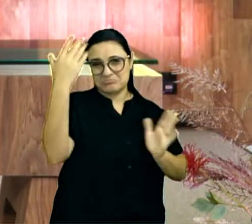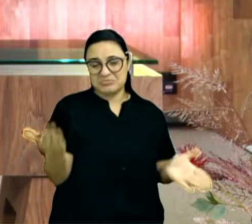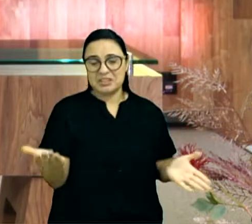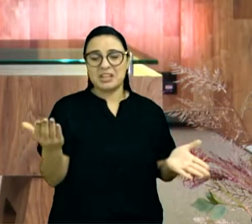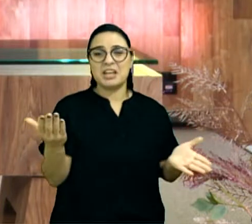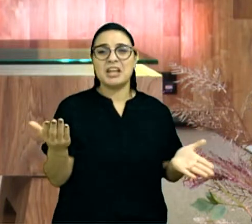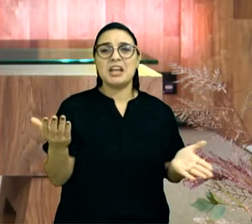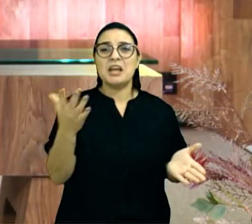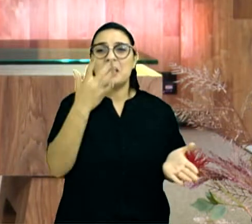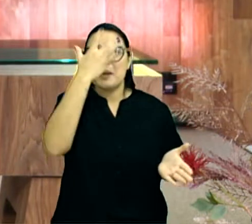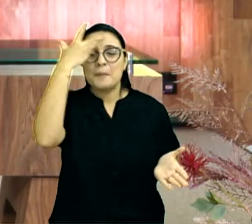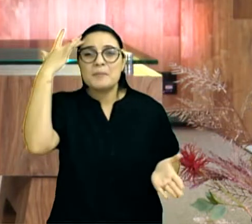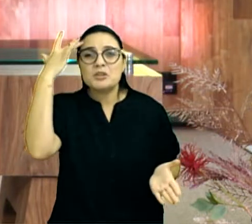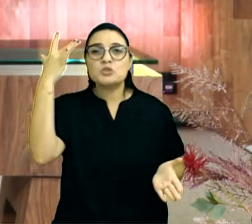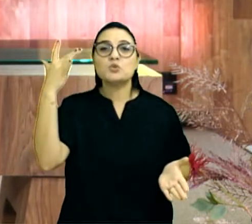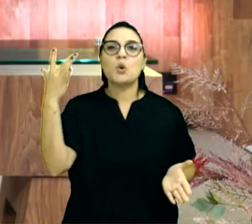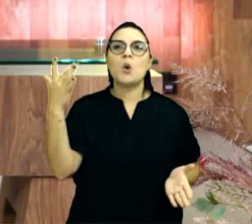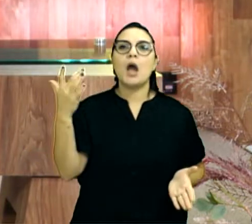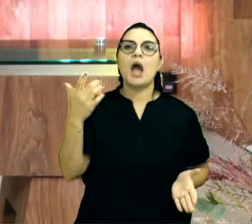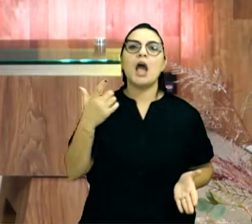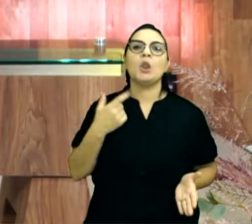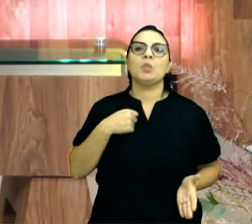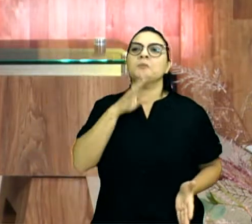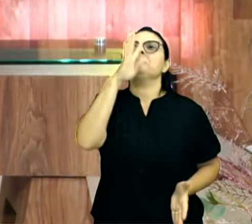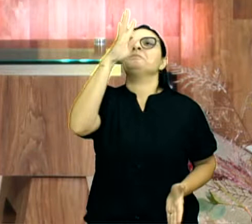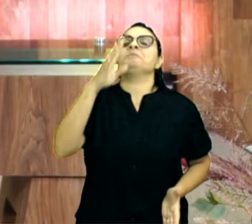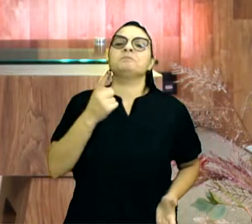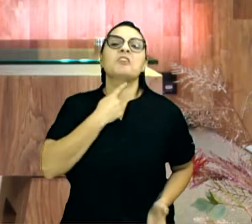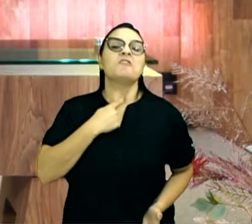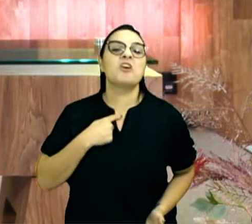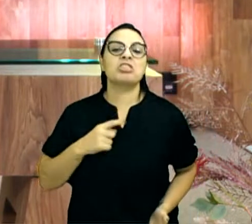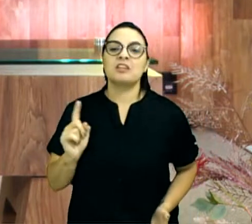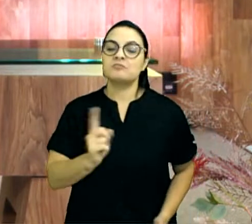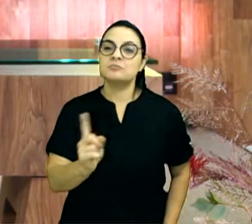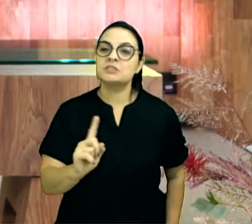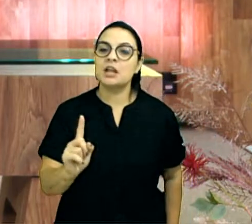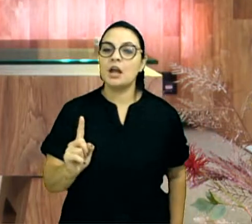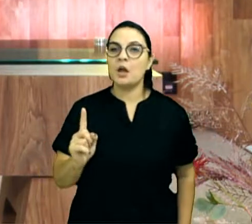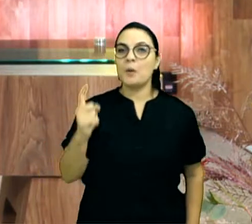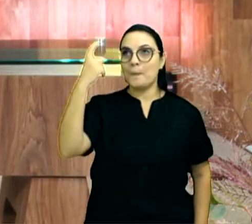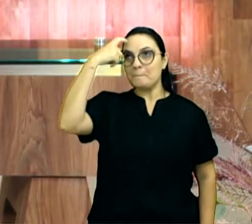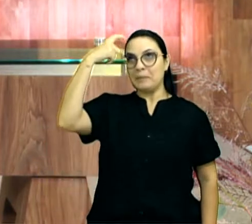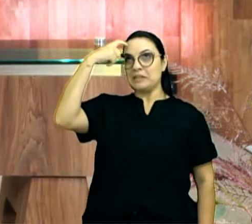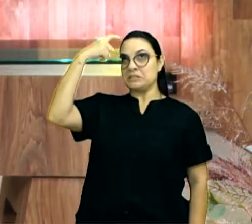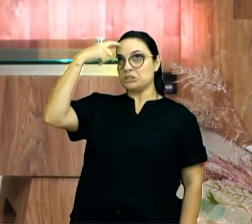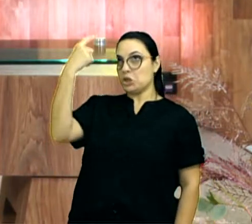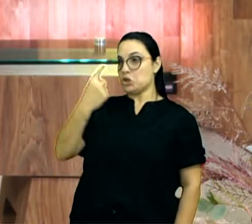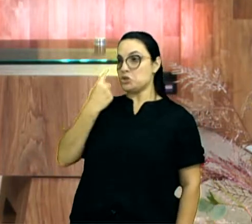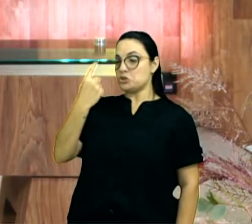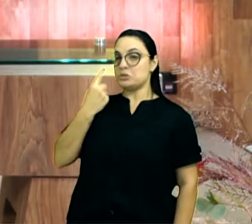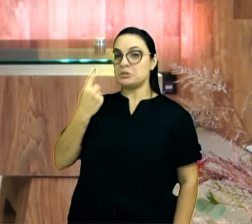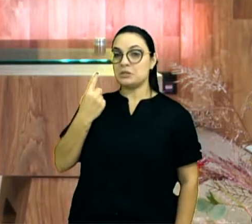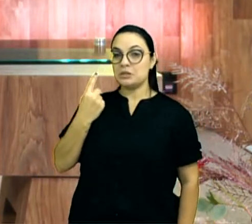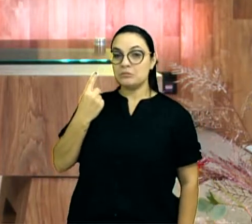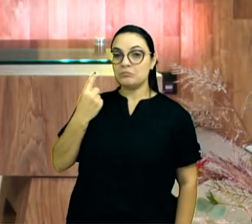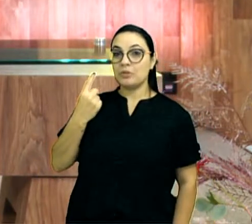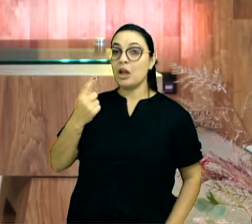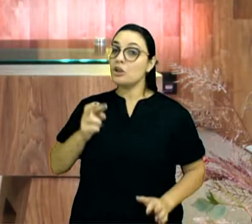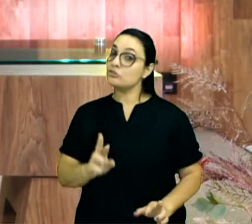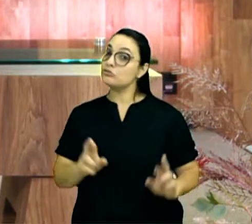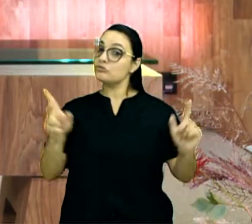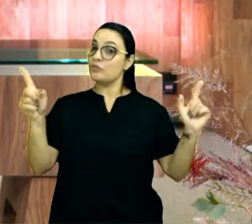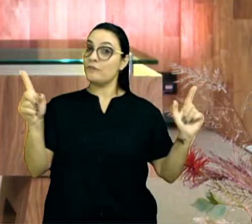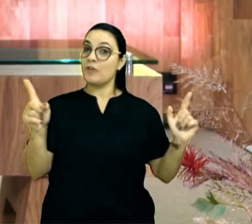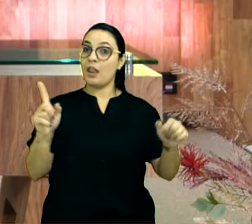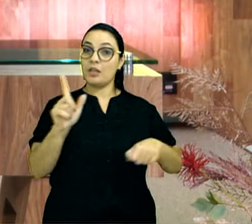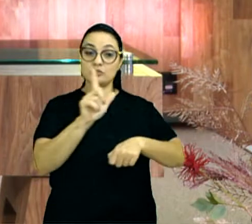Aquele que não tem vontade própria, que não tem direito de pensar, que é o oposto do líder, é obedecer